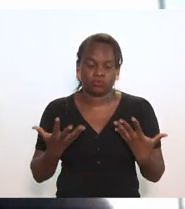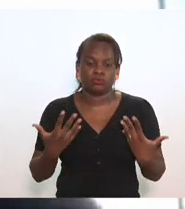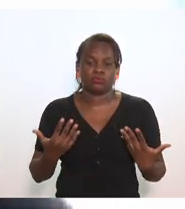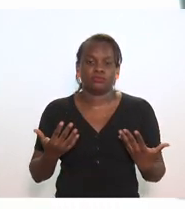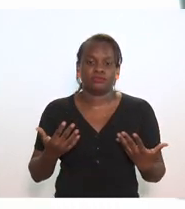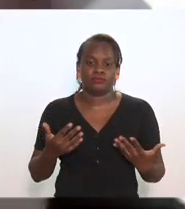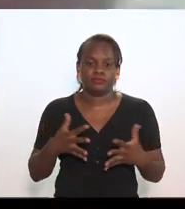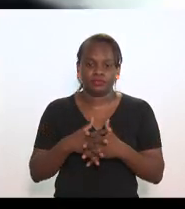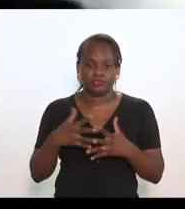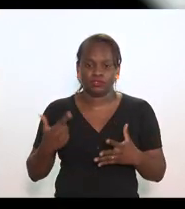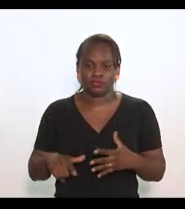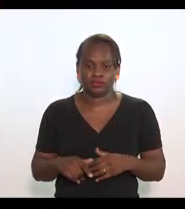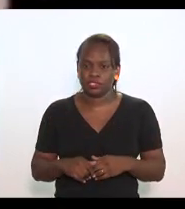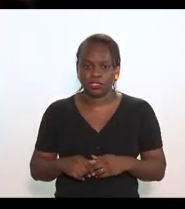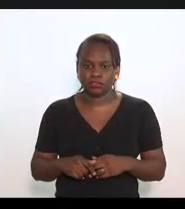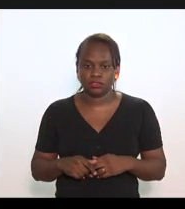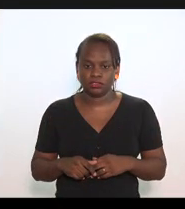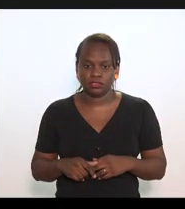congelou